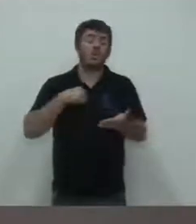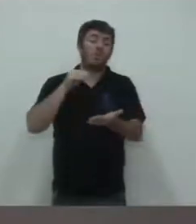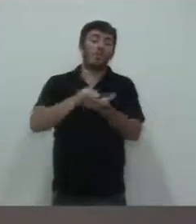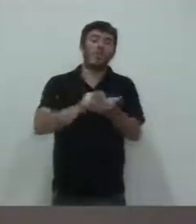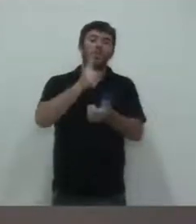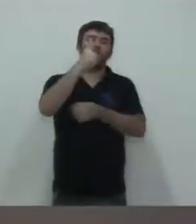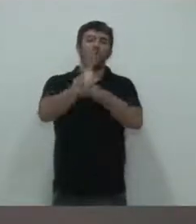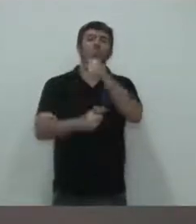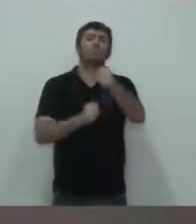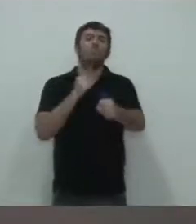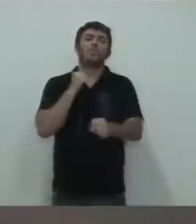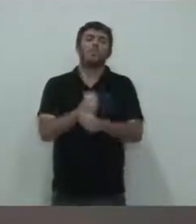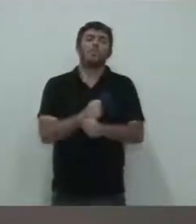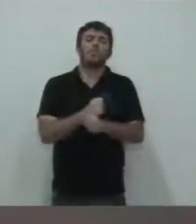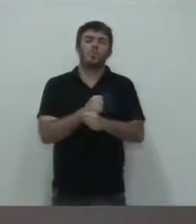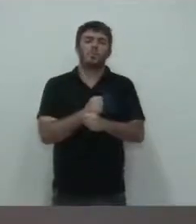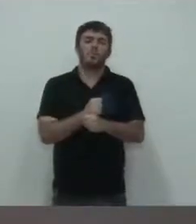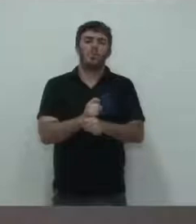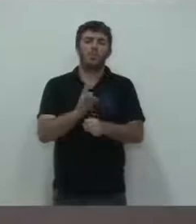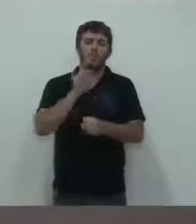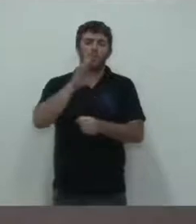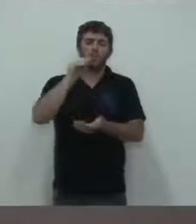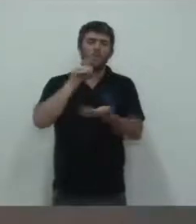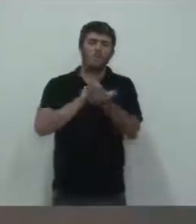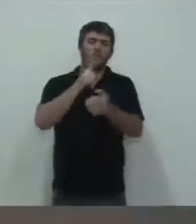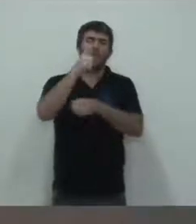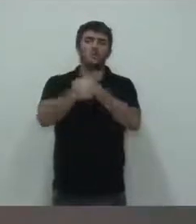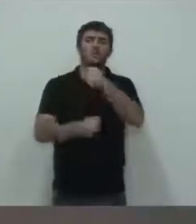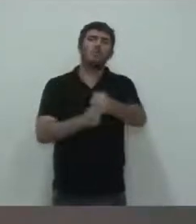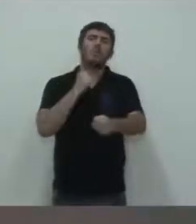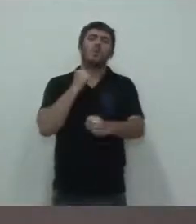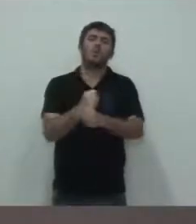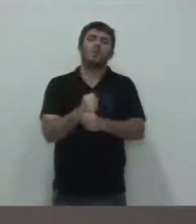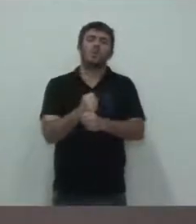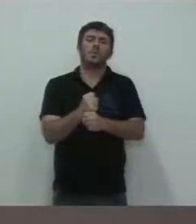ano. Falta apenas mais um ano.